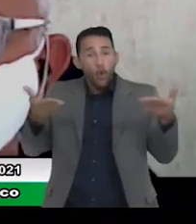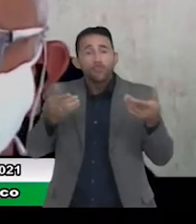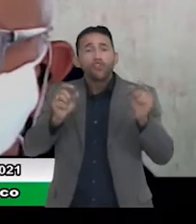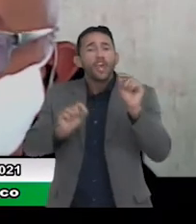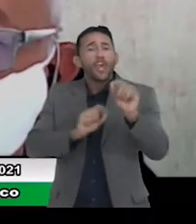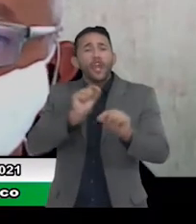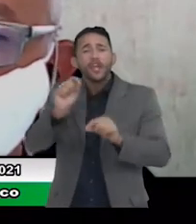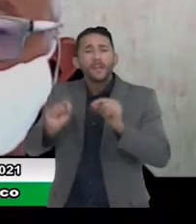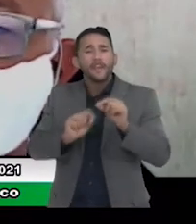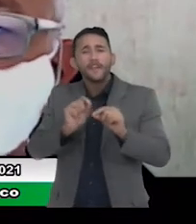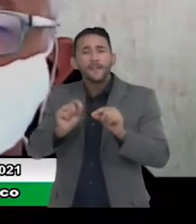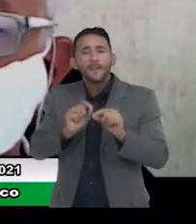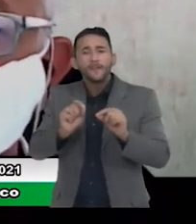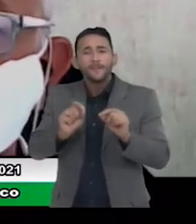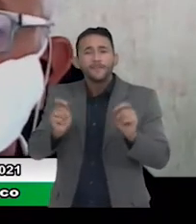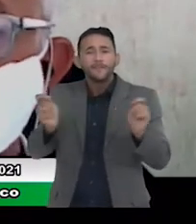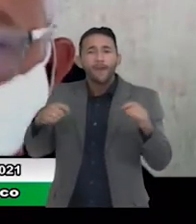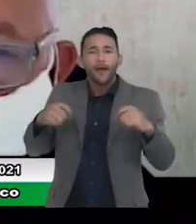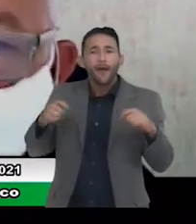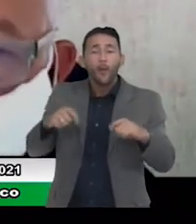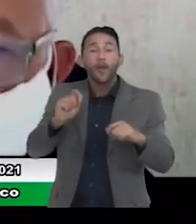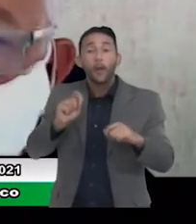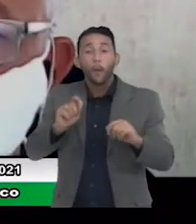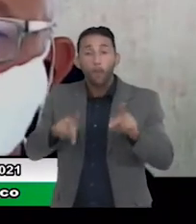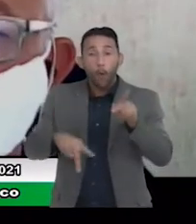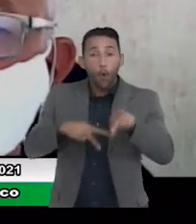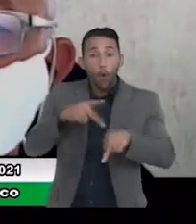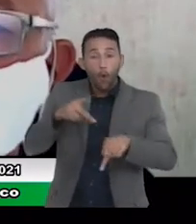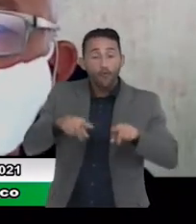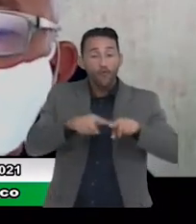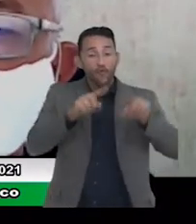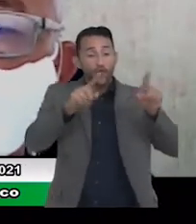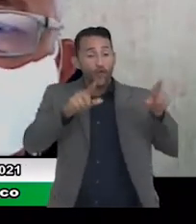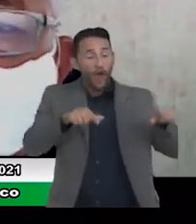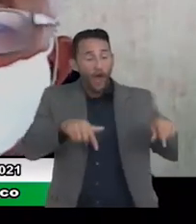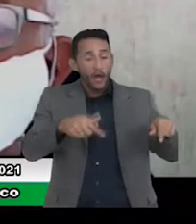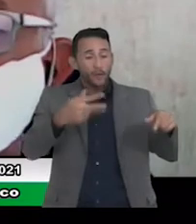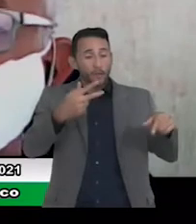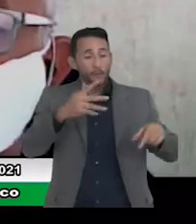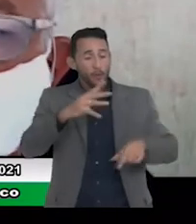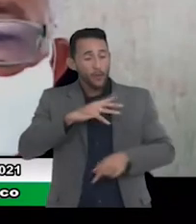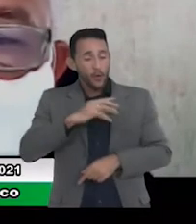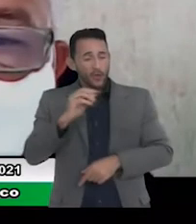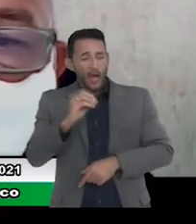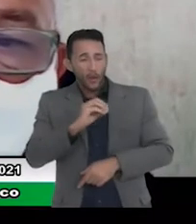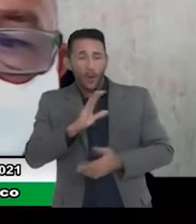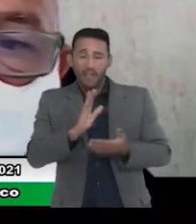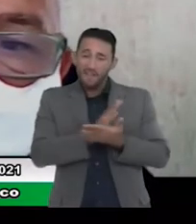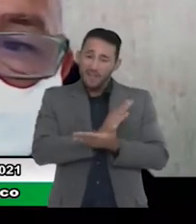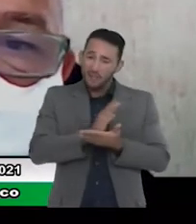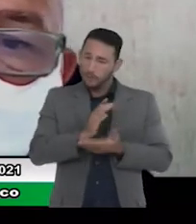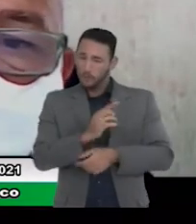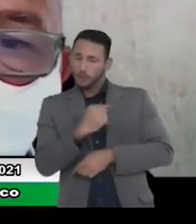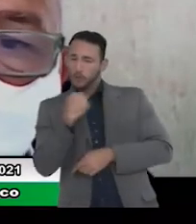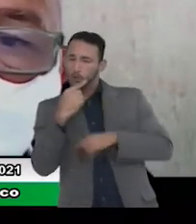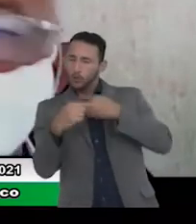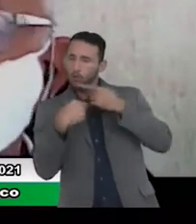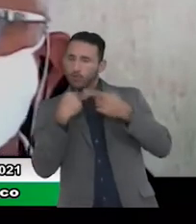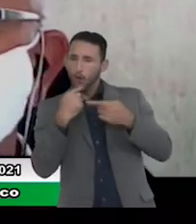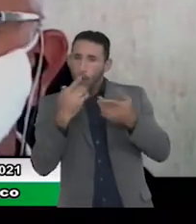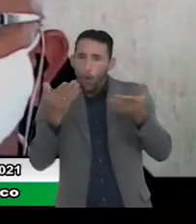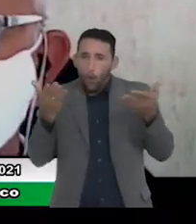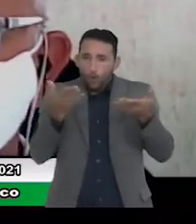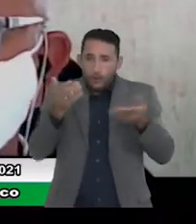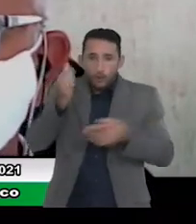quem ganhou foi a vereança dessa casa os funcionários também que às vezes gera muita dúvida e a Karine ela foi